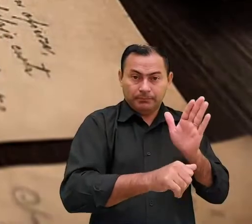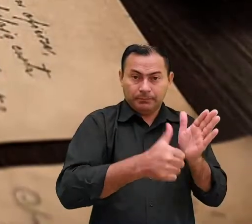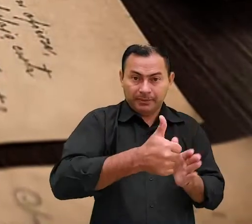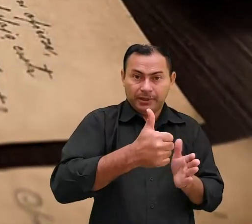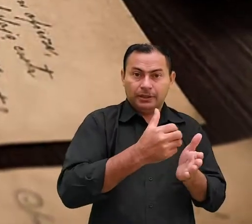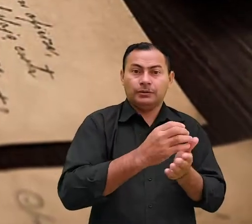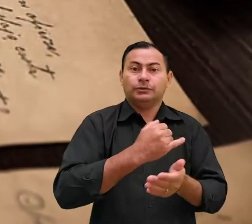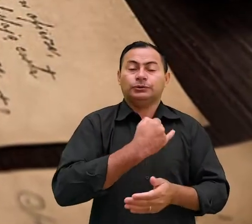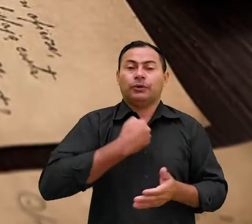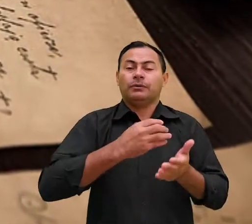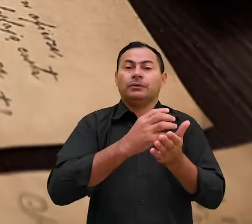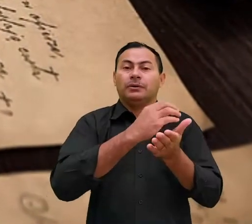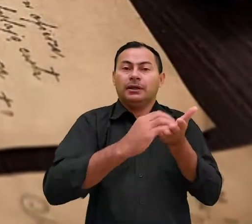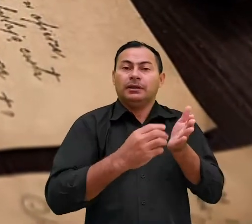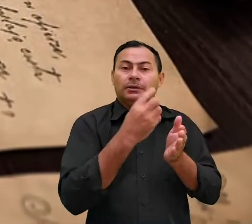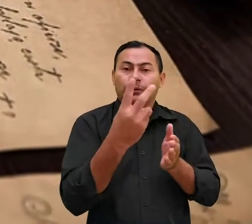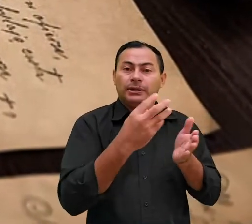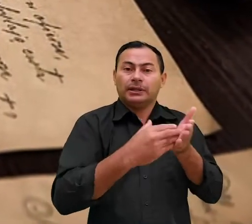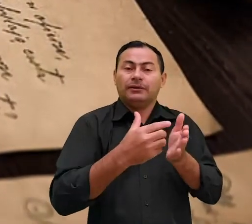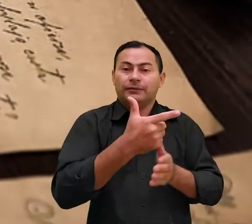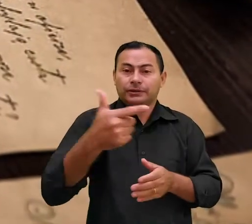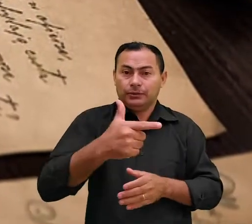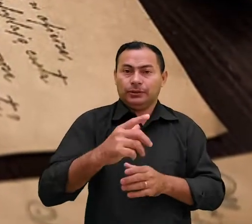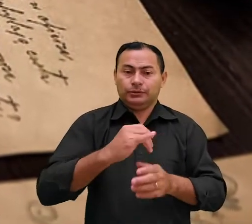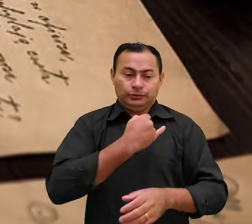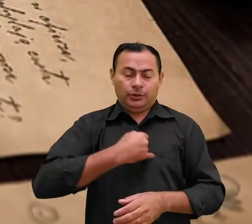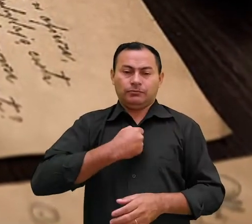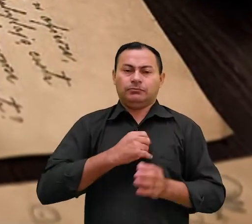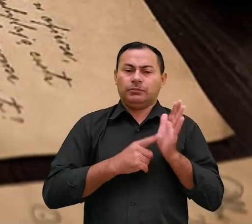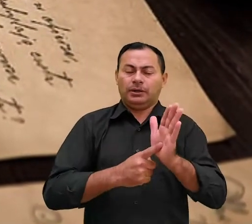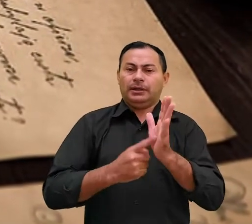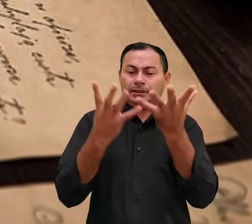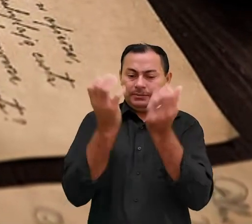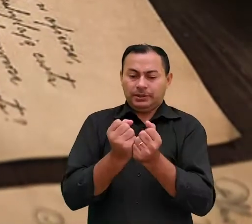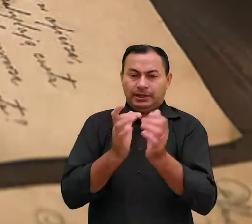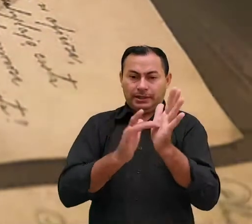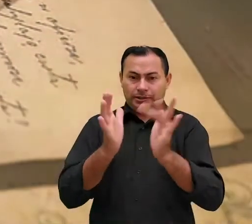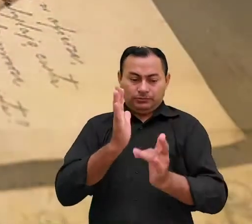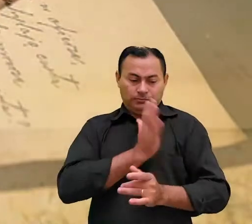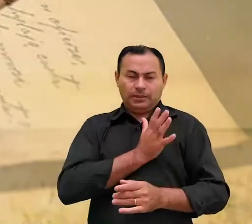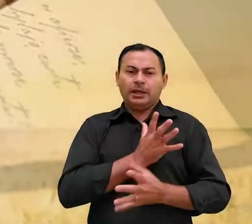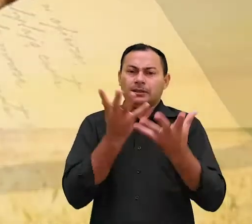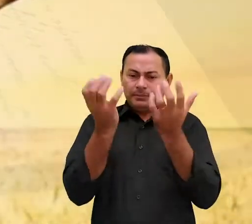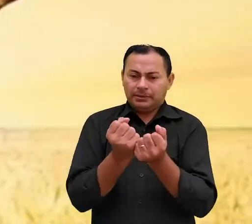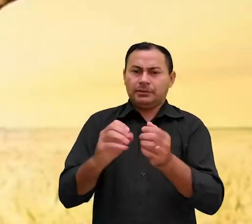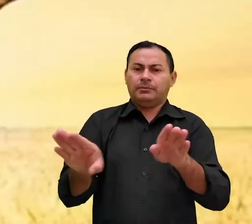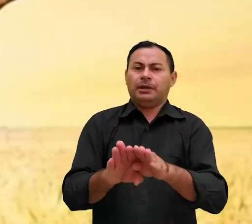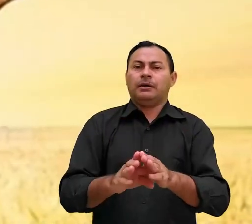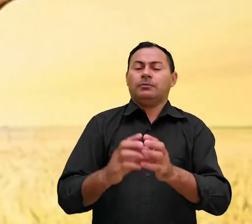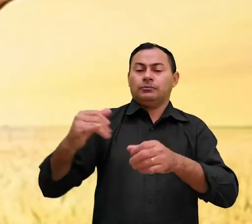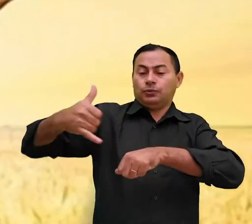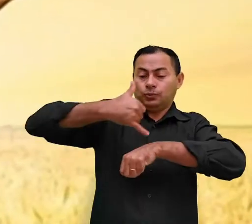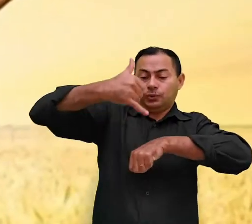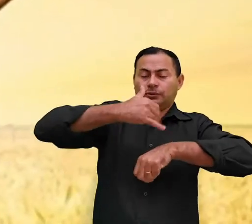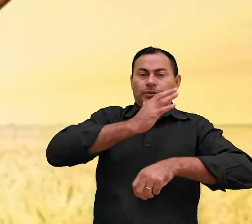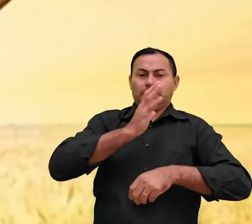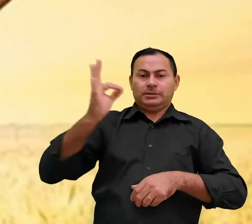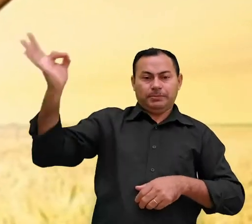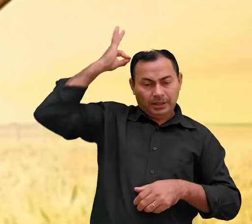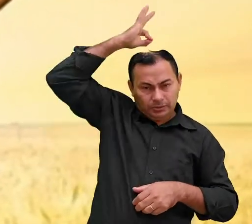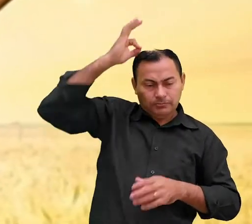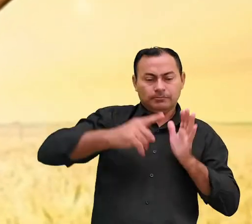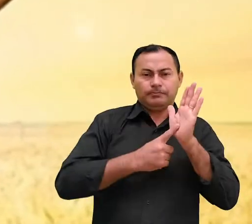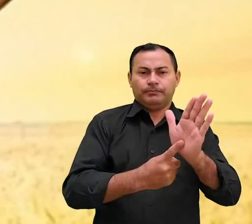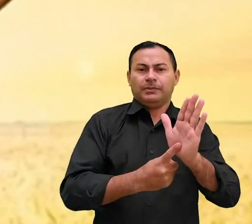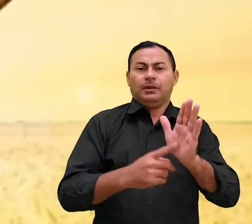capítulo 2 versículos e 2 a 27 mostra que se recebemos Cristo em nosso coração recebemos também uma unção do Espírito